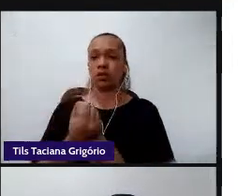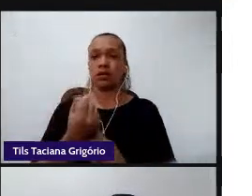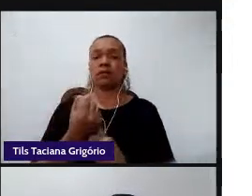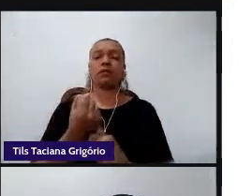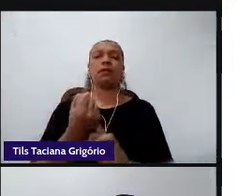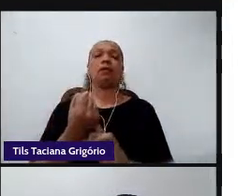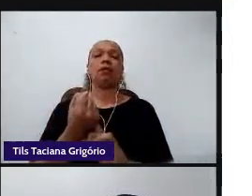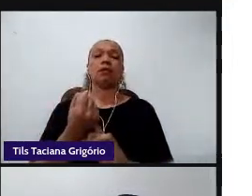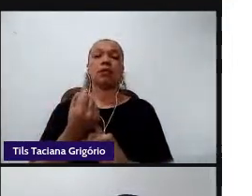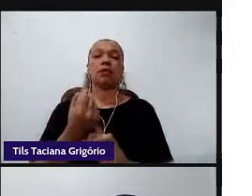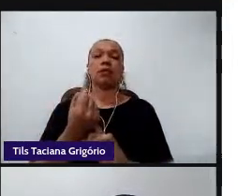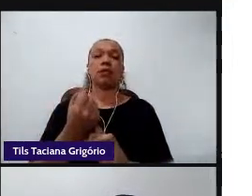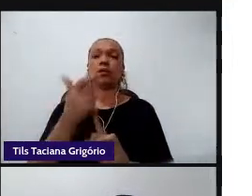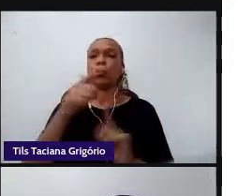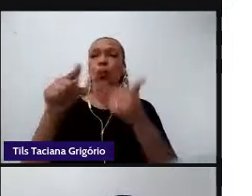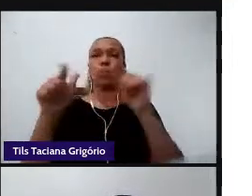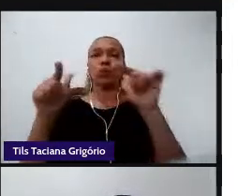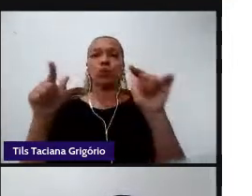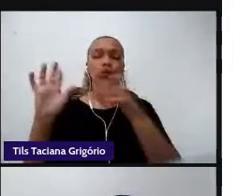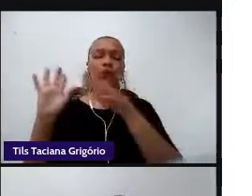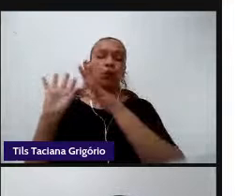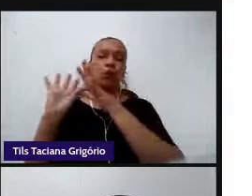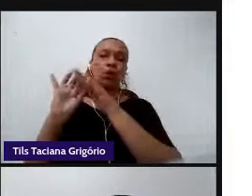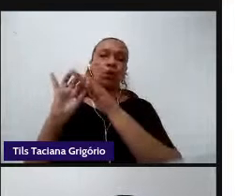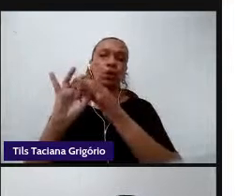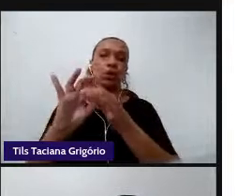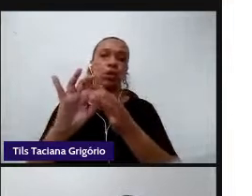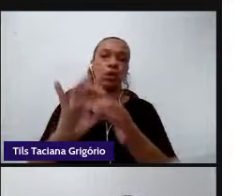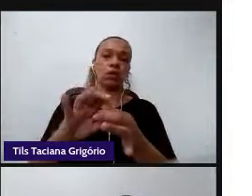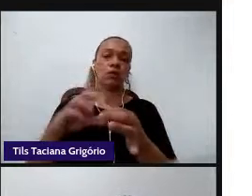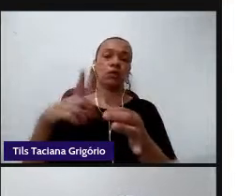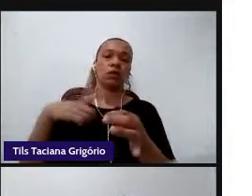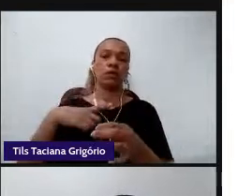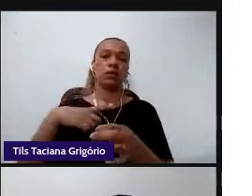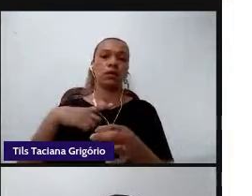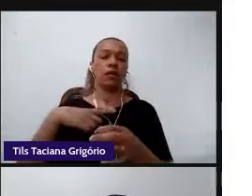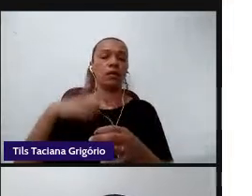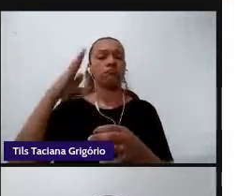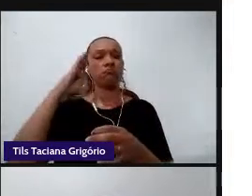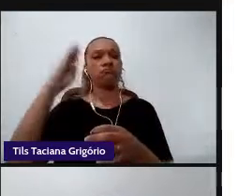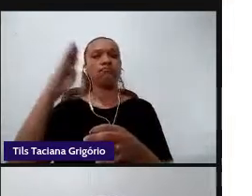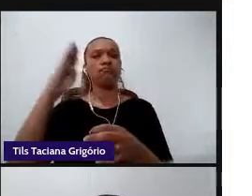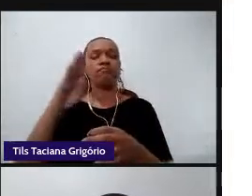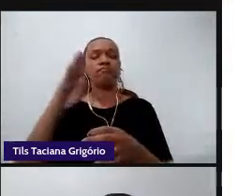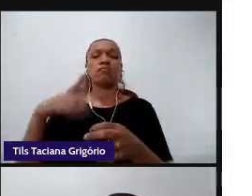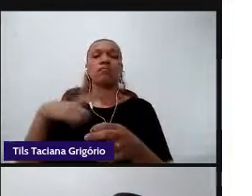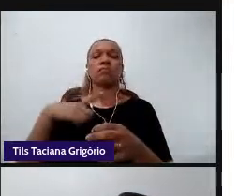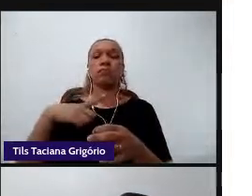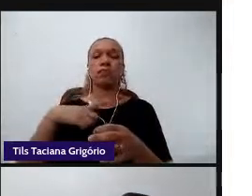contextos ele prima por essa prática de letramento sempre o sujeito envolvido em eventos de letramento.